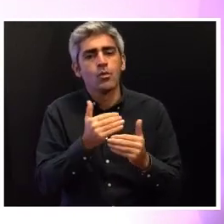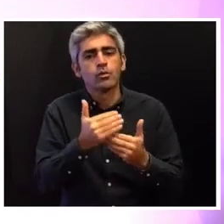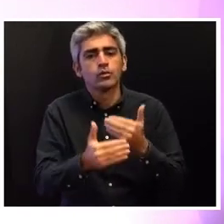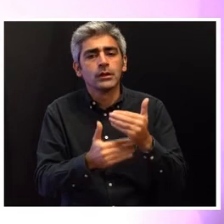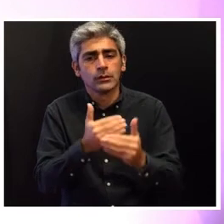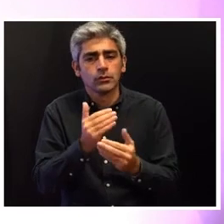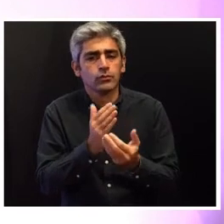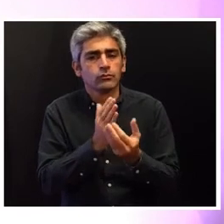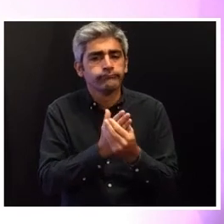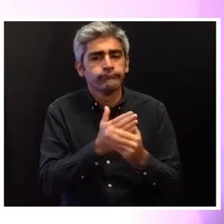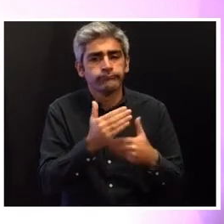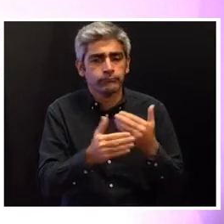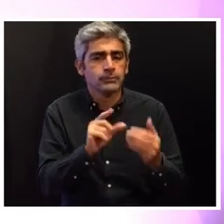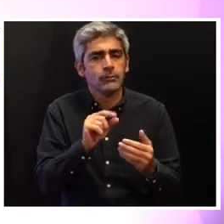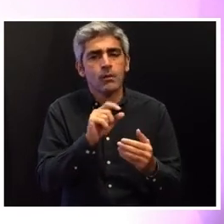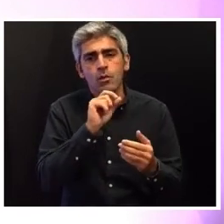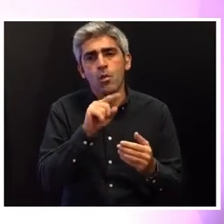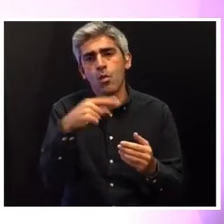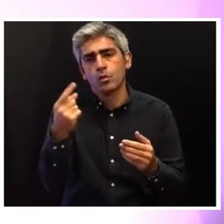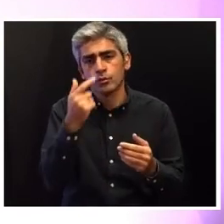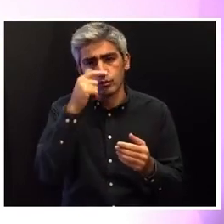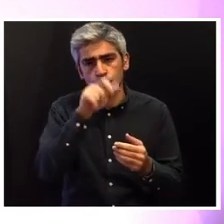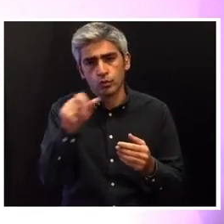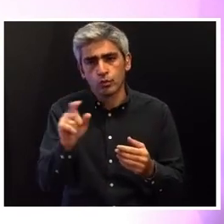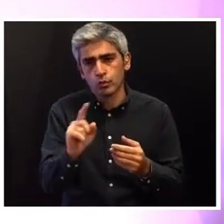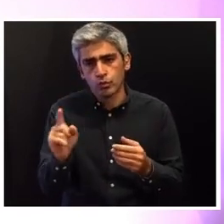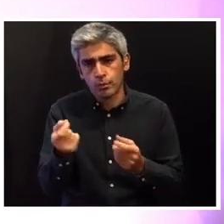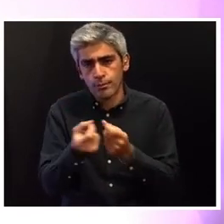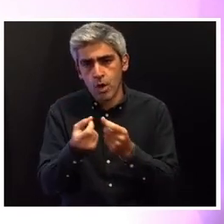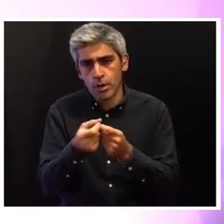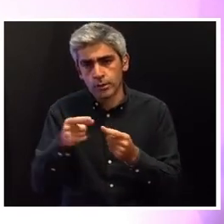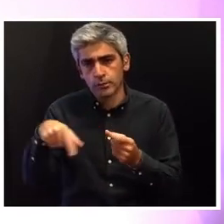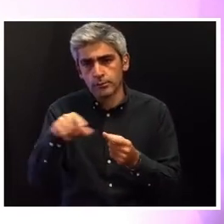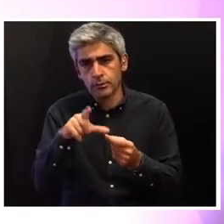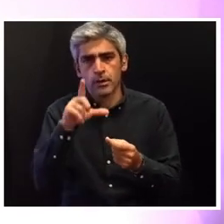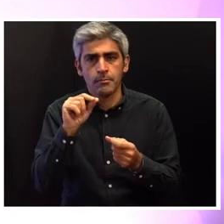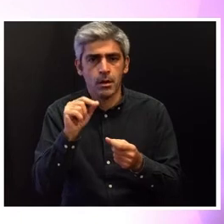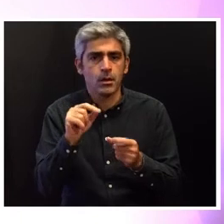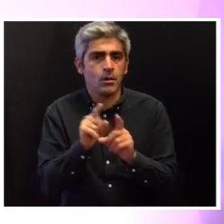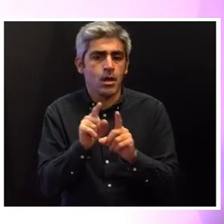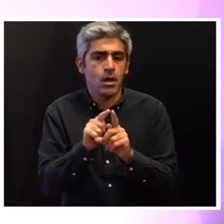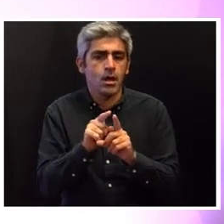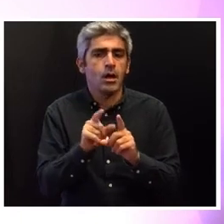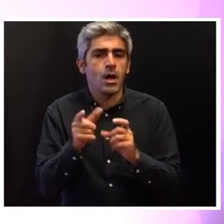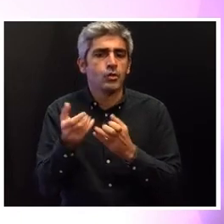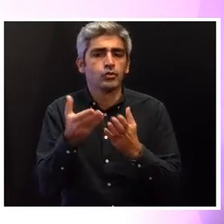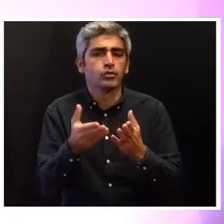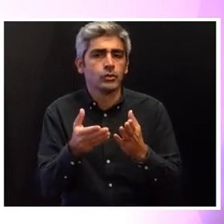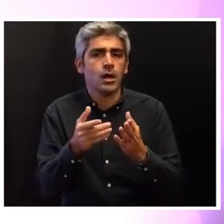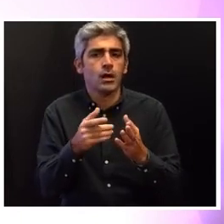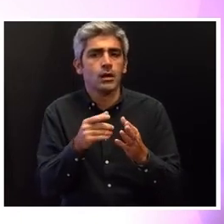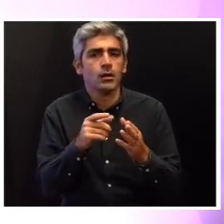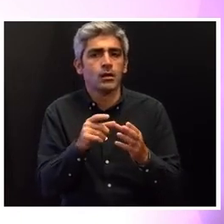e, eventualmente, a outras pessoas que lhe sejam próximas, bem como para ajudar a